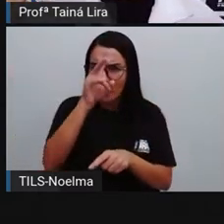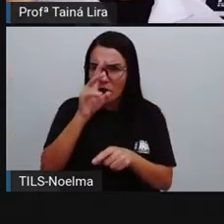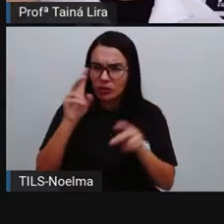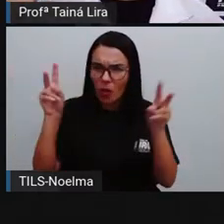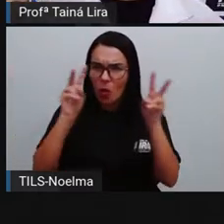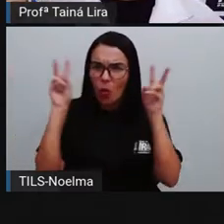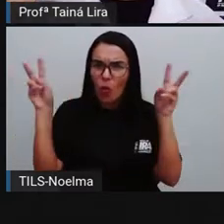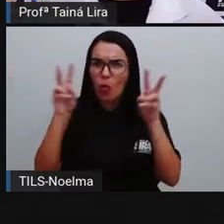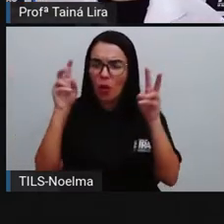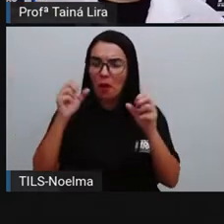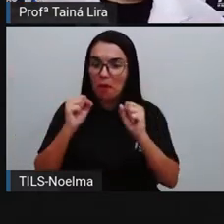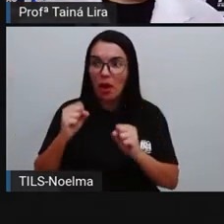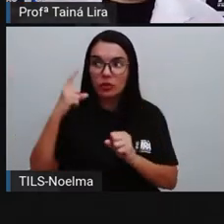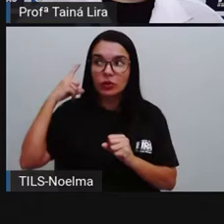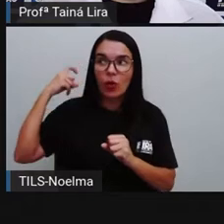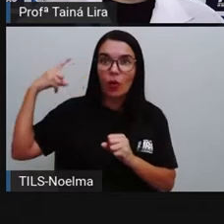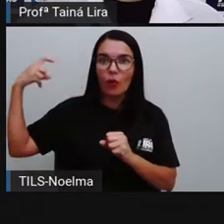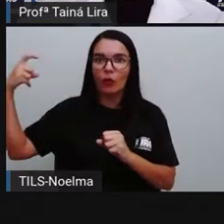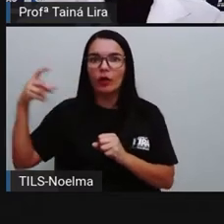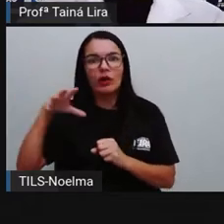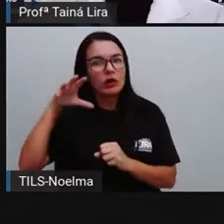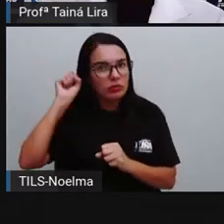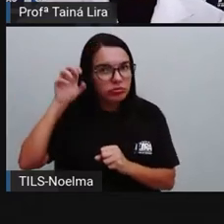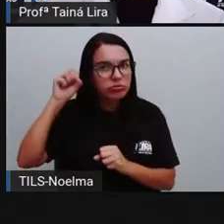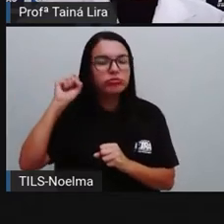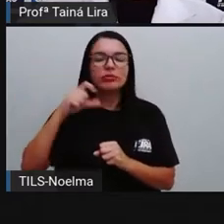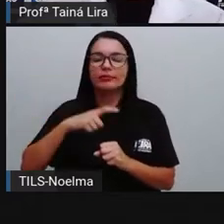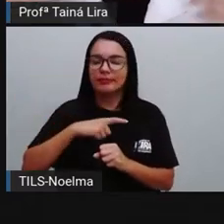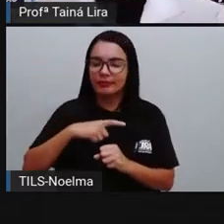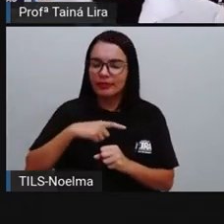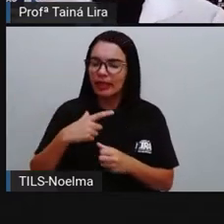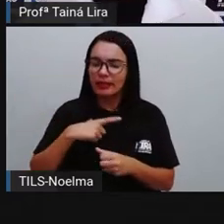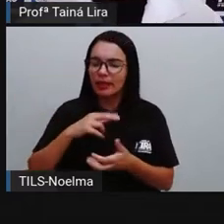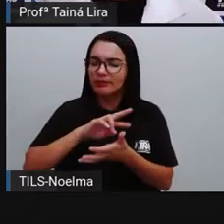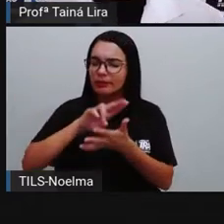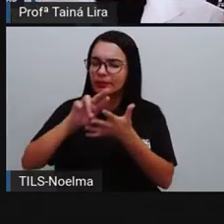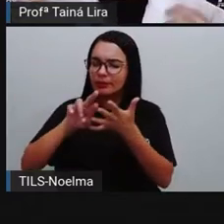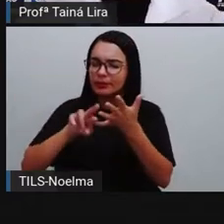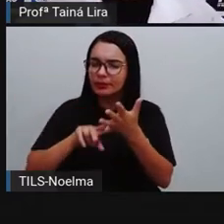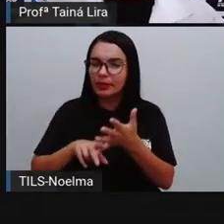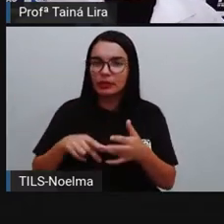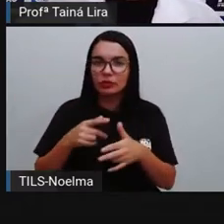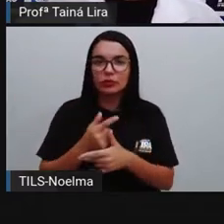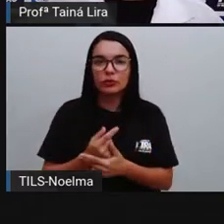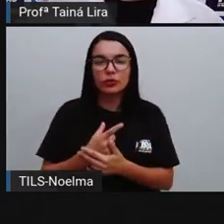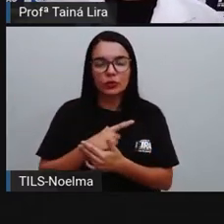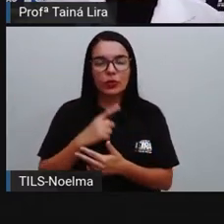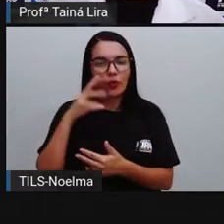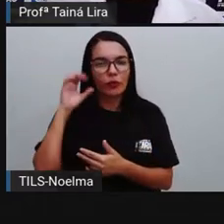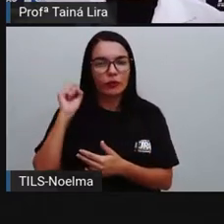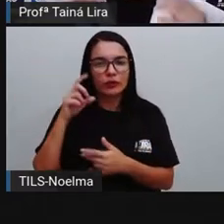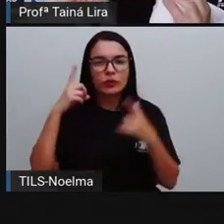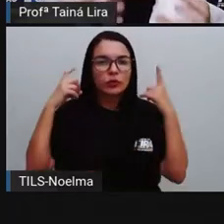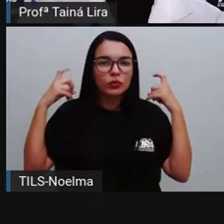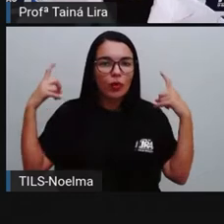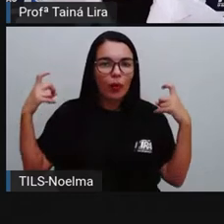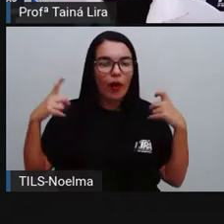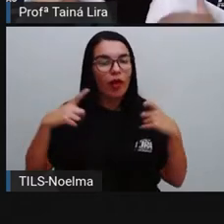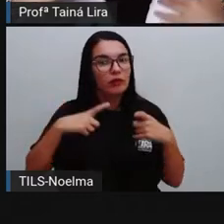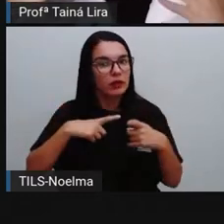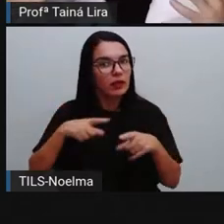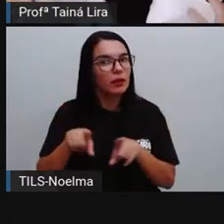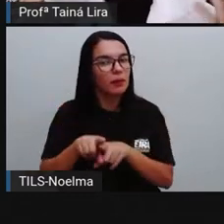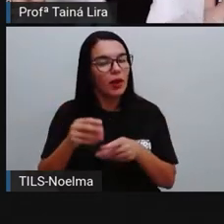ouvir aí o som do vento, certo? Então, existem várias maneiras aí da gente ouvir o som, tá? E da gente também